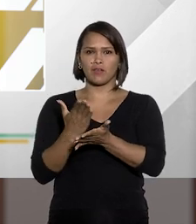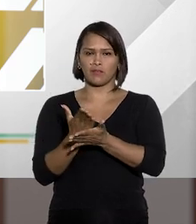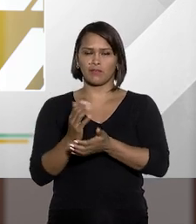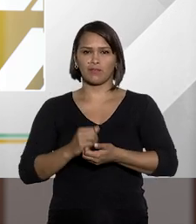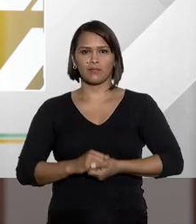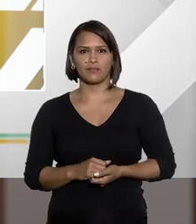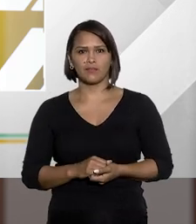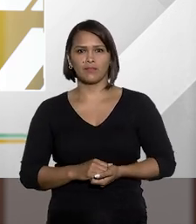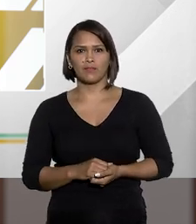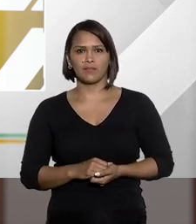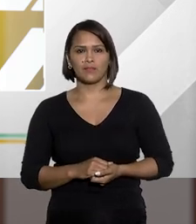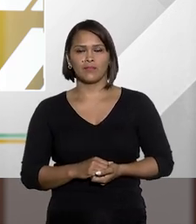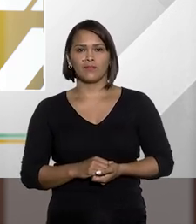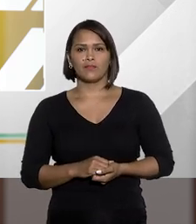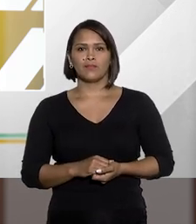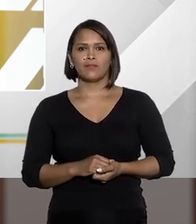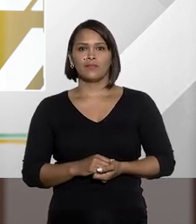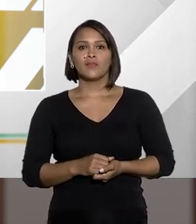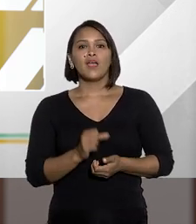superveniente?